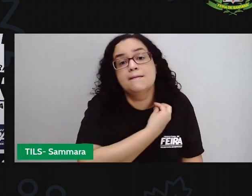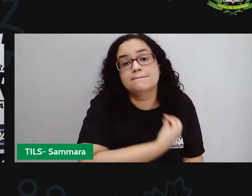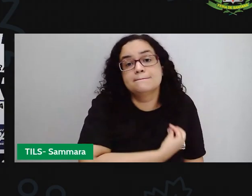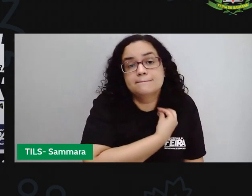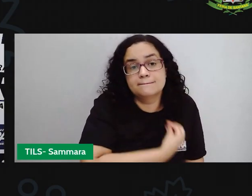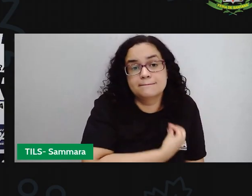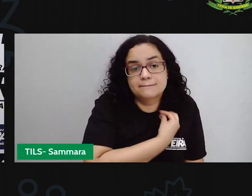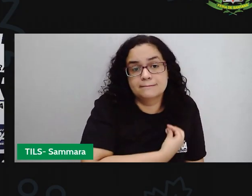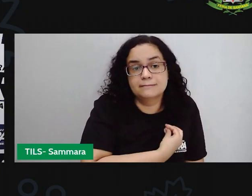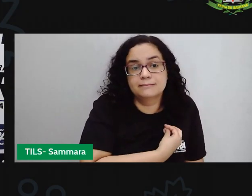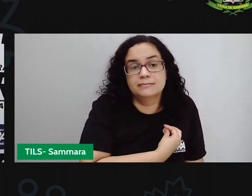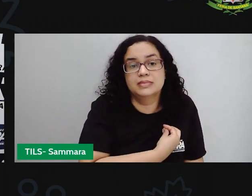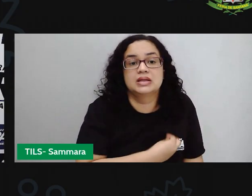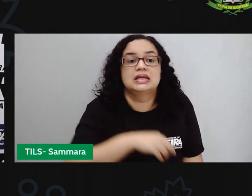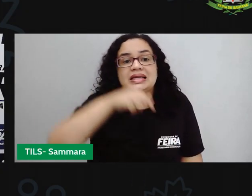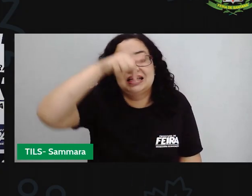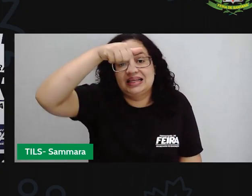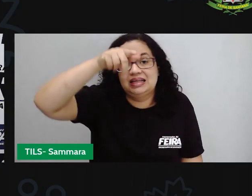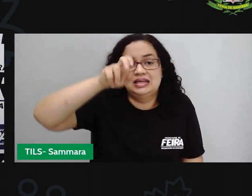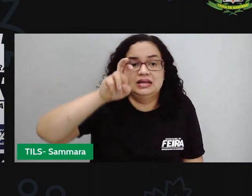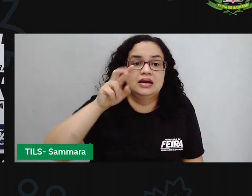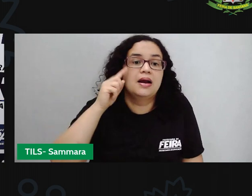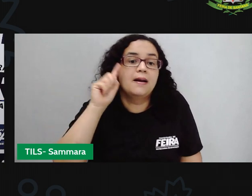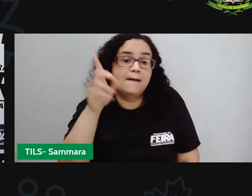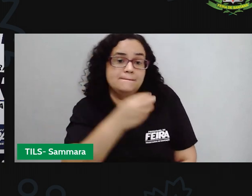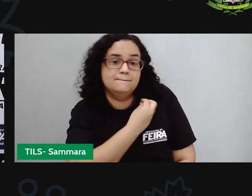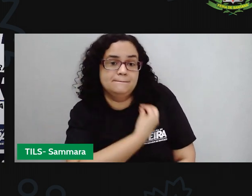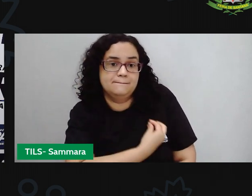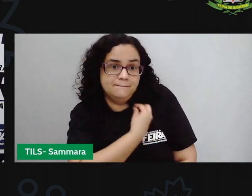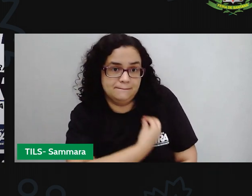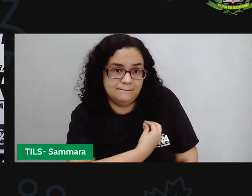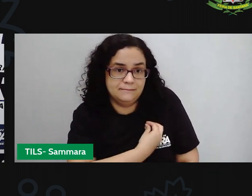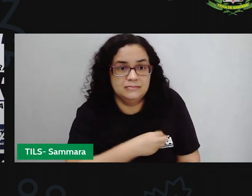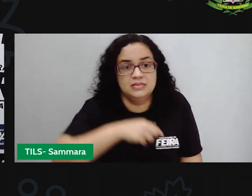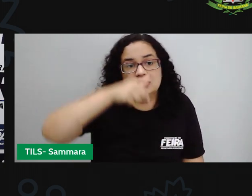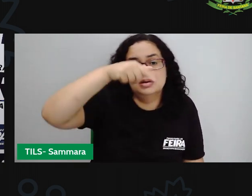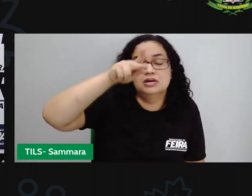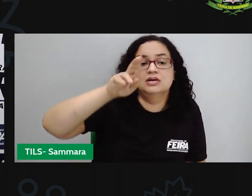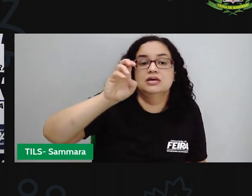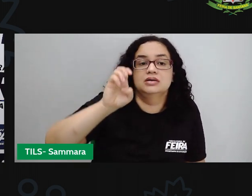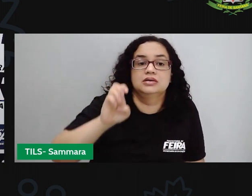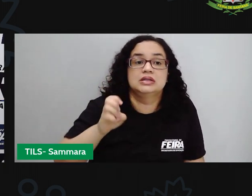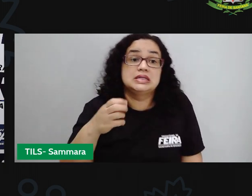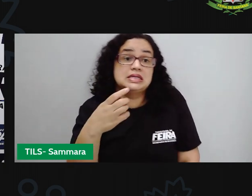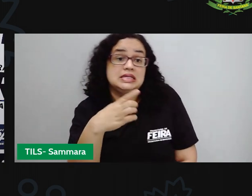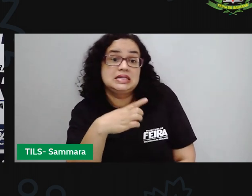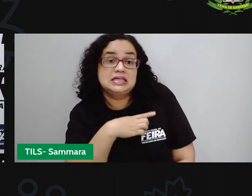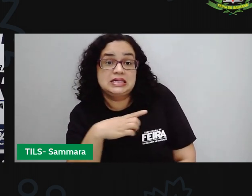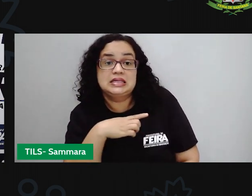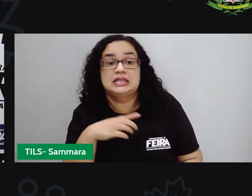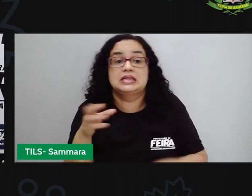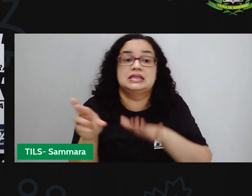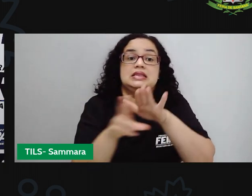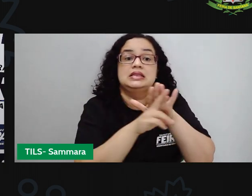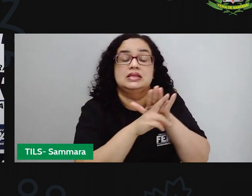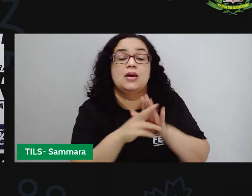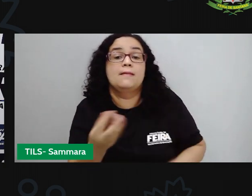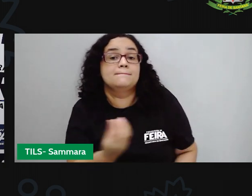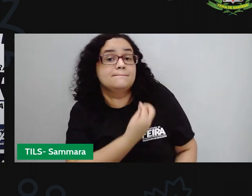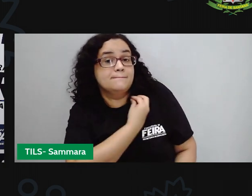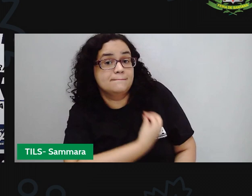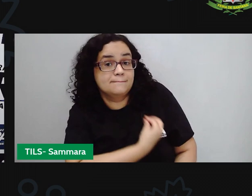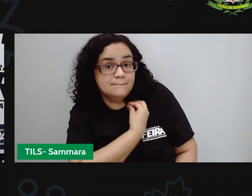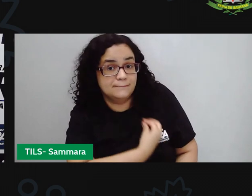da partícula que, ouvindo a presença da palavra que, é algo que vai estar representando aí no